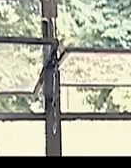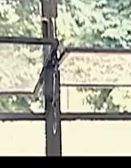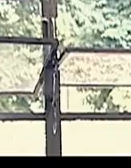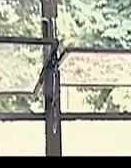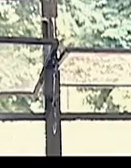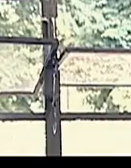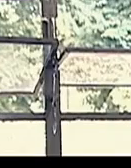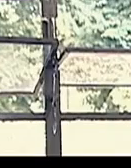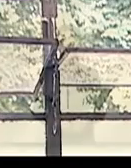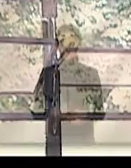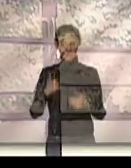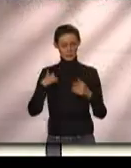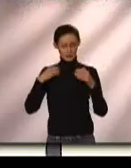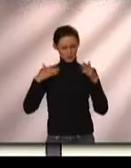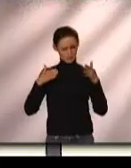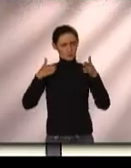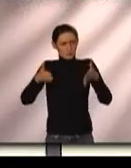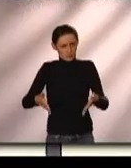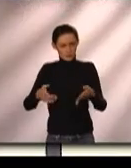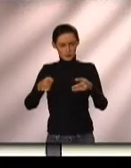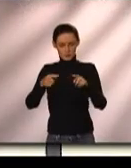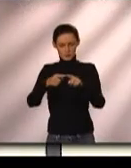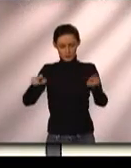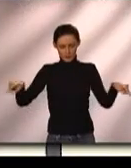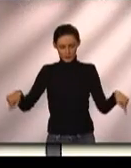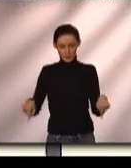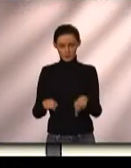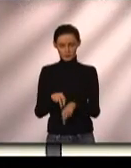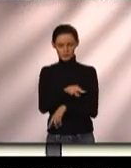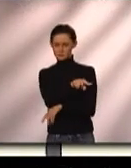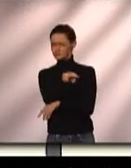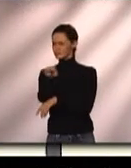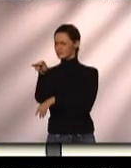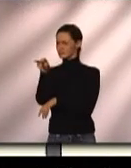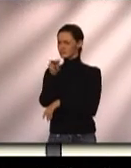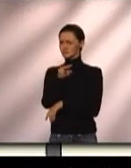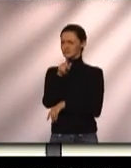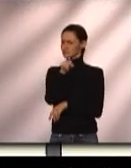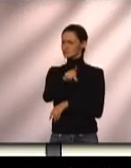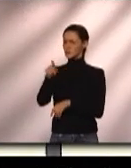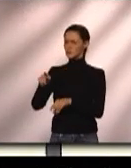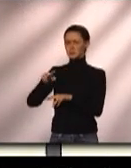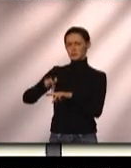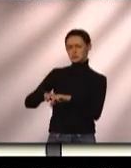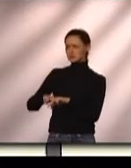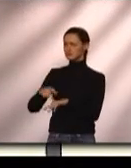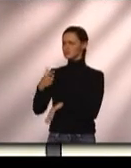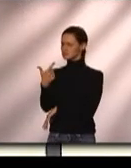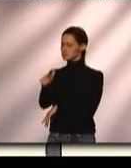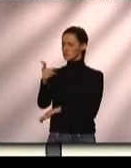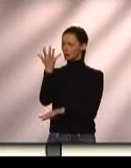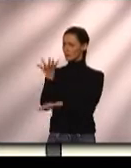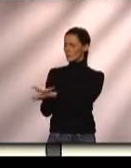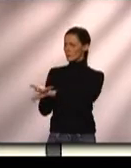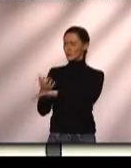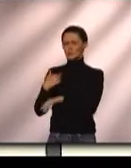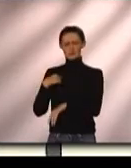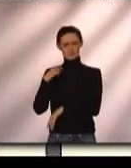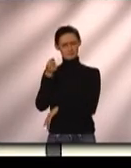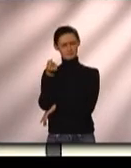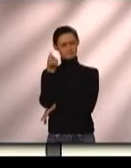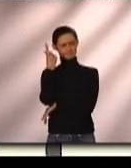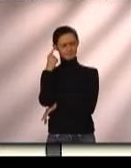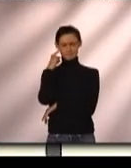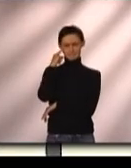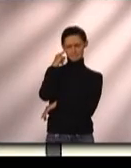A hora que você chega na sala, aí você olha assim, você não vê um professor sentado na cadeira ali. Você olha para aquela TV e fala assim,